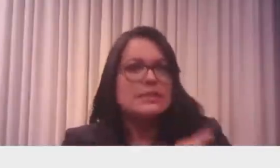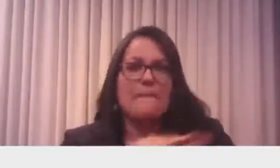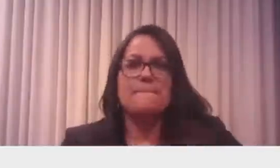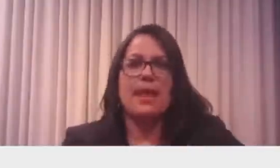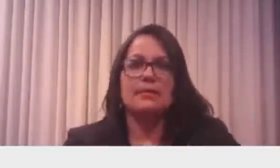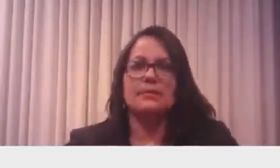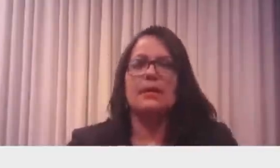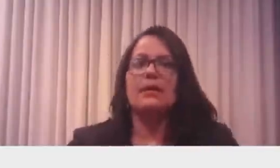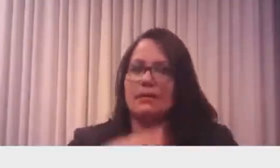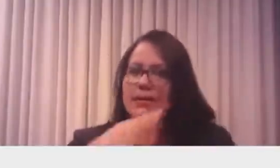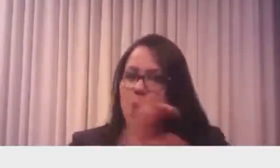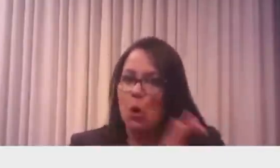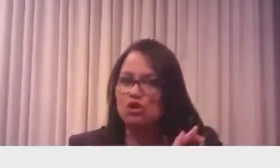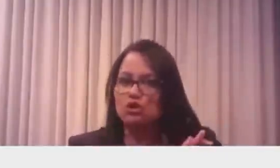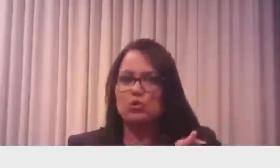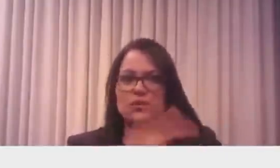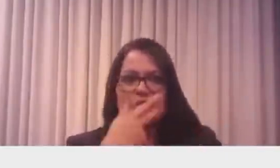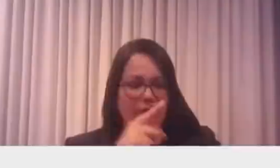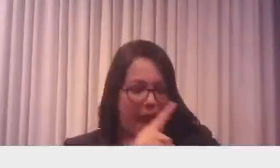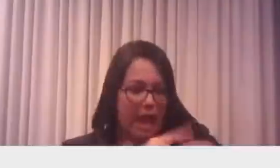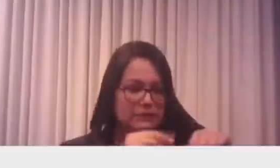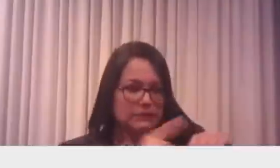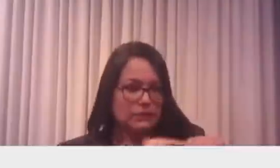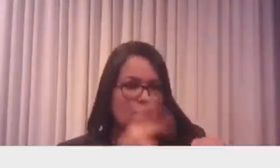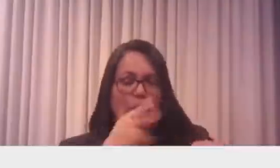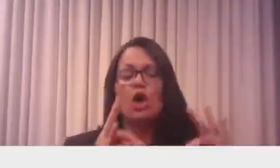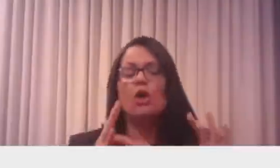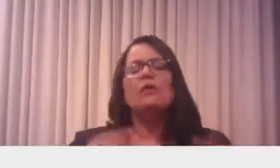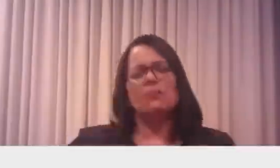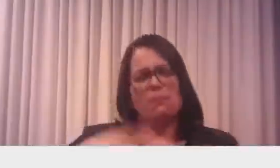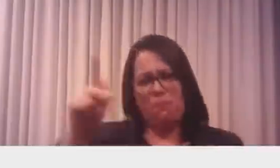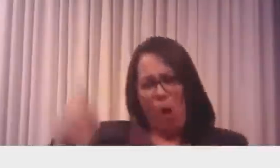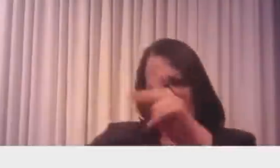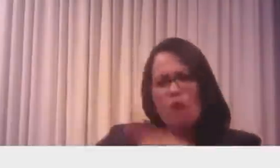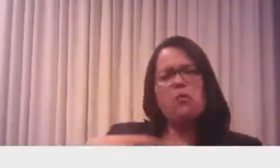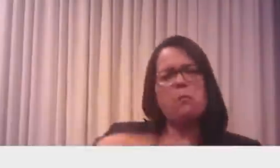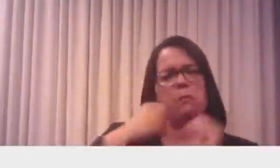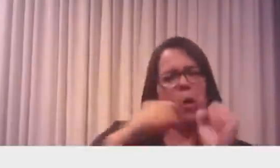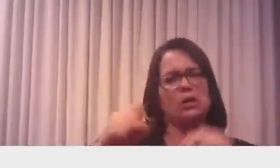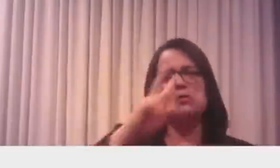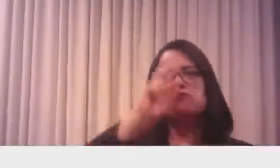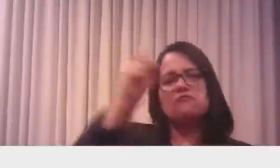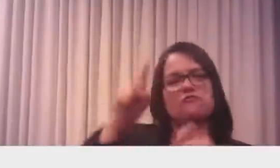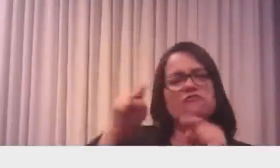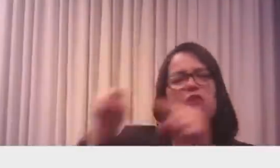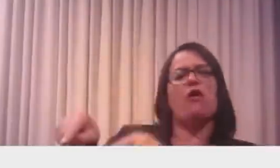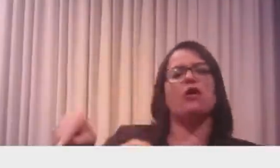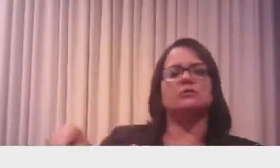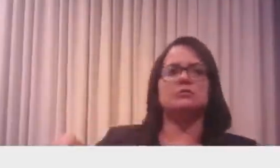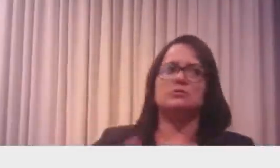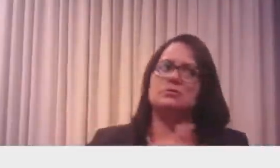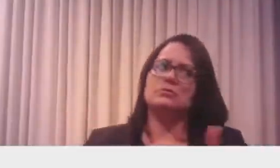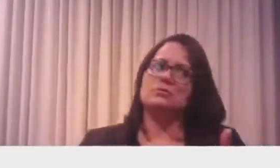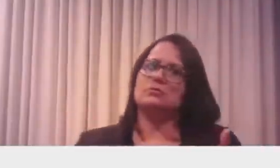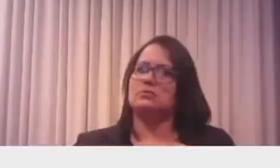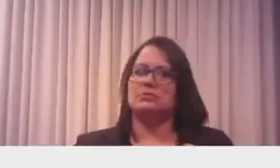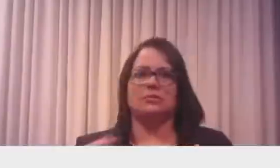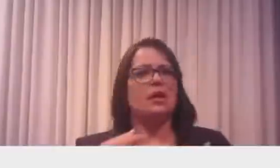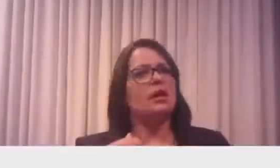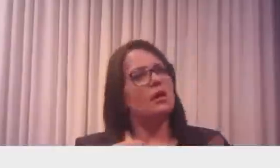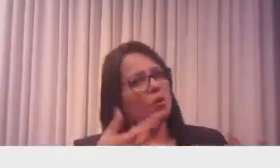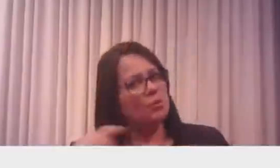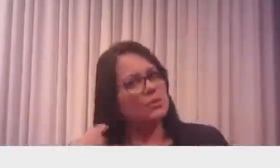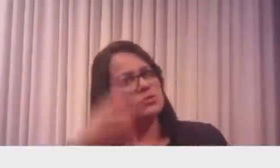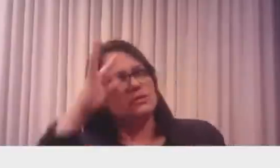povo, mas é exercido por aqueles eleitos democraticamente. é o meu caso. Eu tenho que decidir isso. E temos aqui